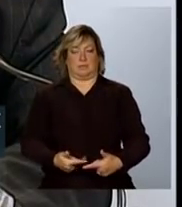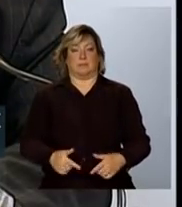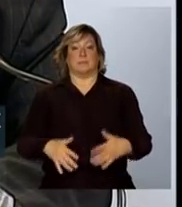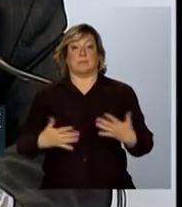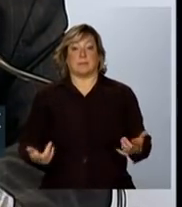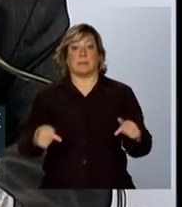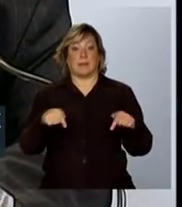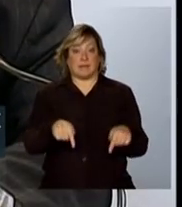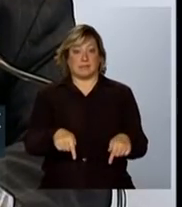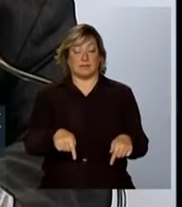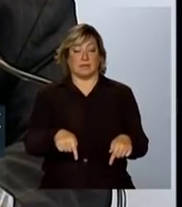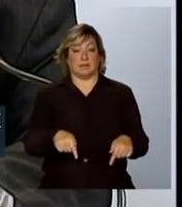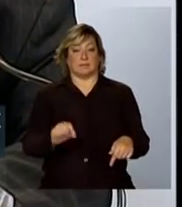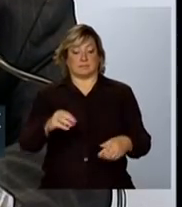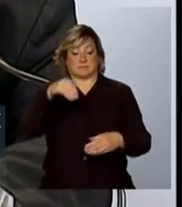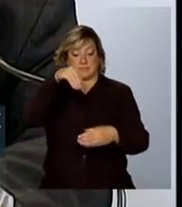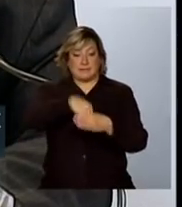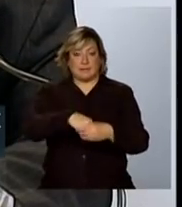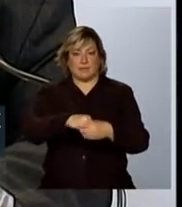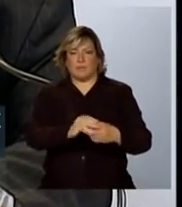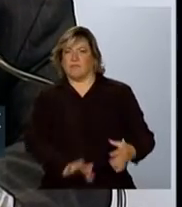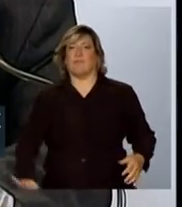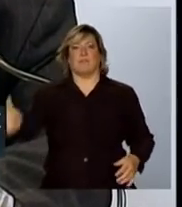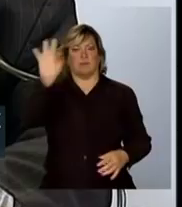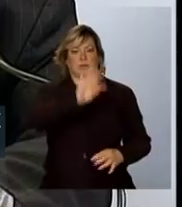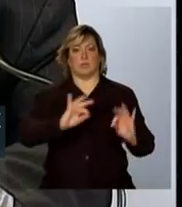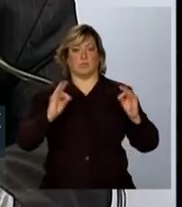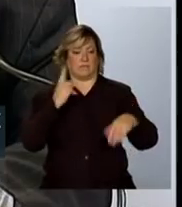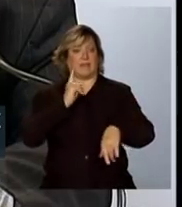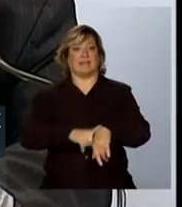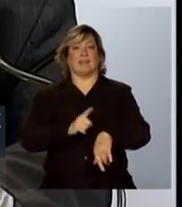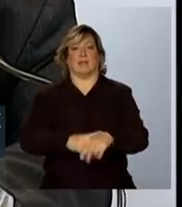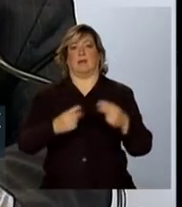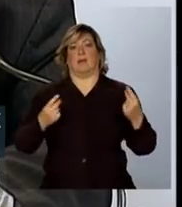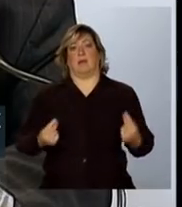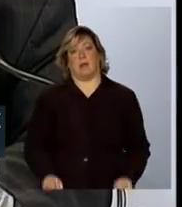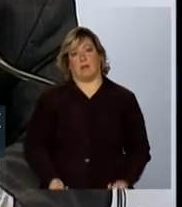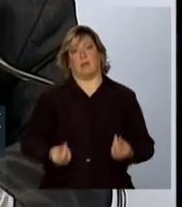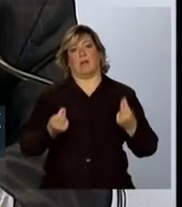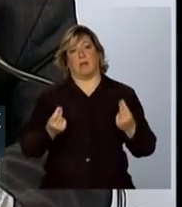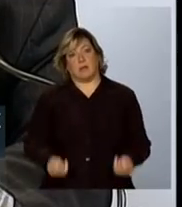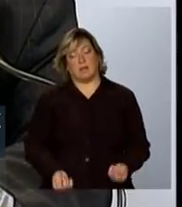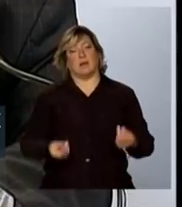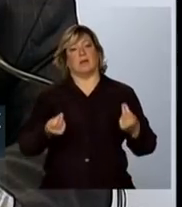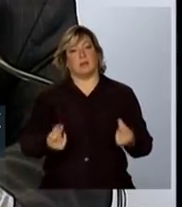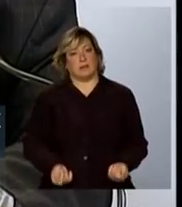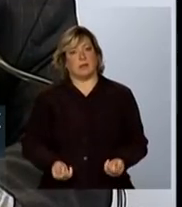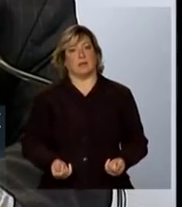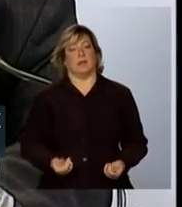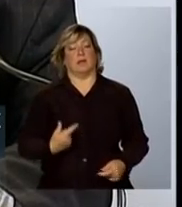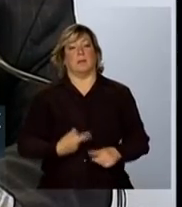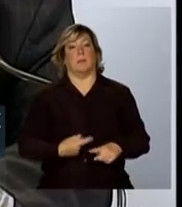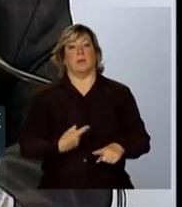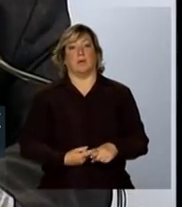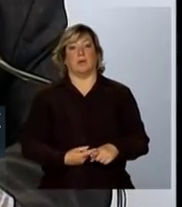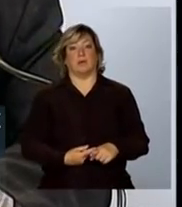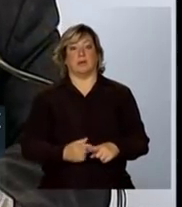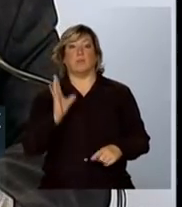inclusive, de maneira interfederativa, vocês imaginam o tempo que significa isso e a total